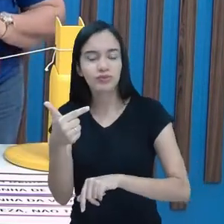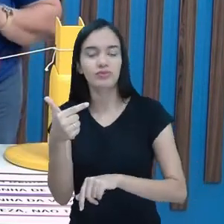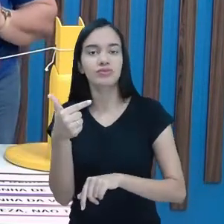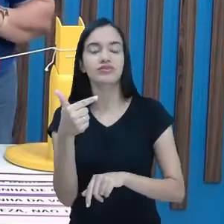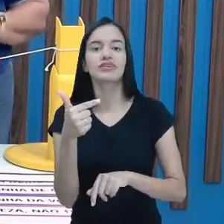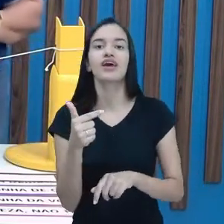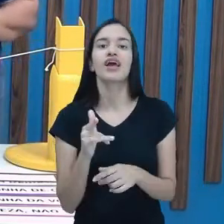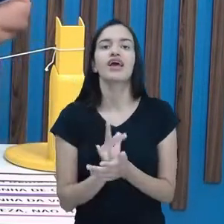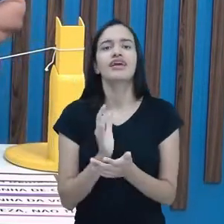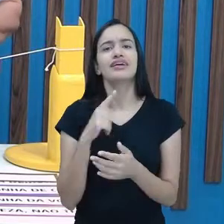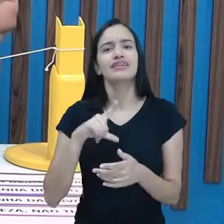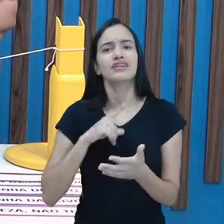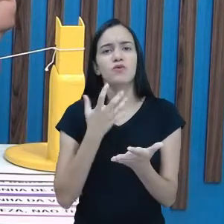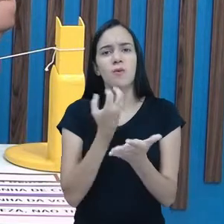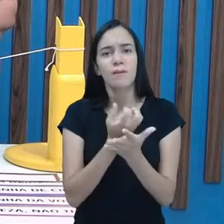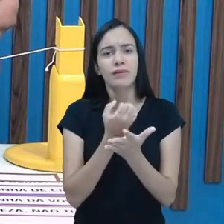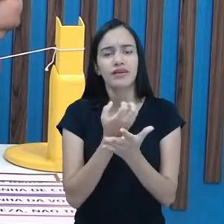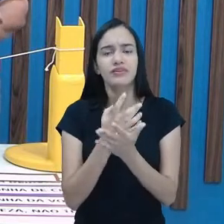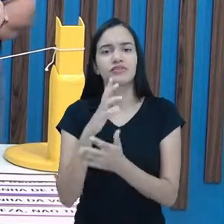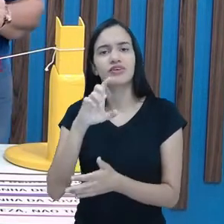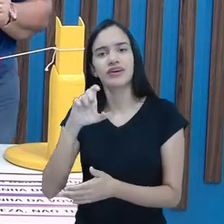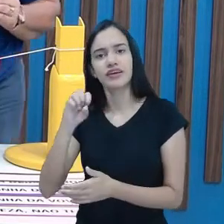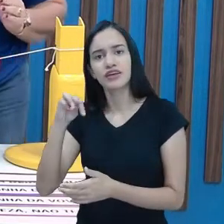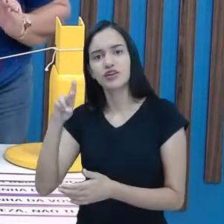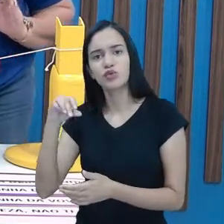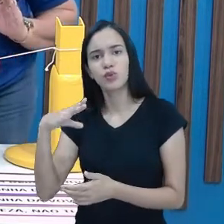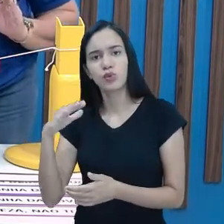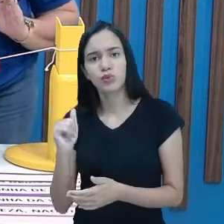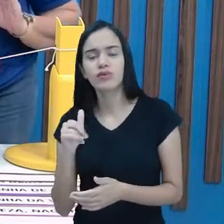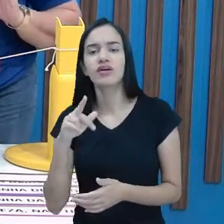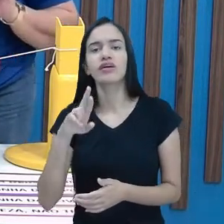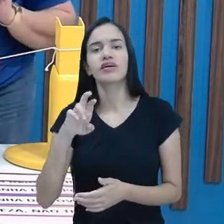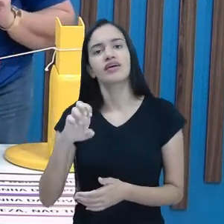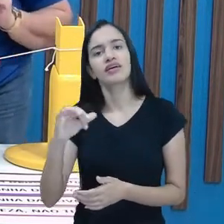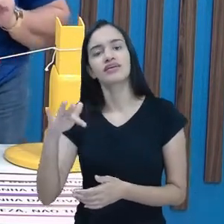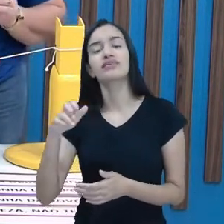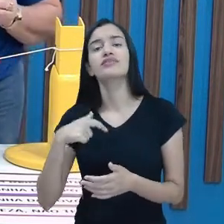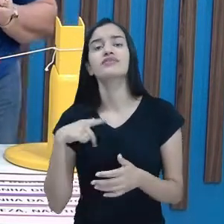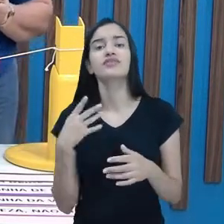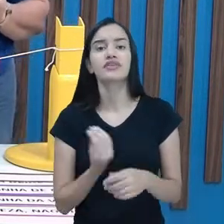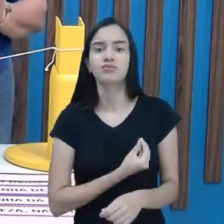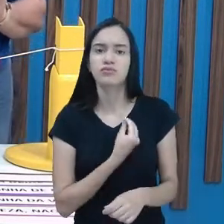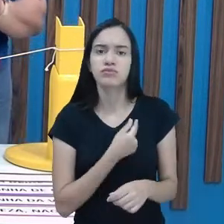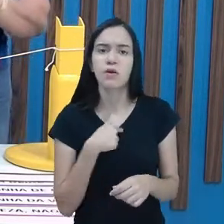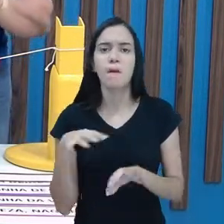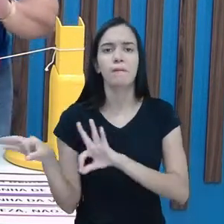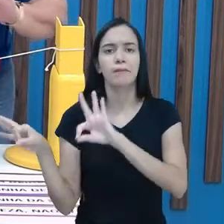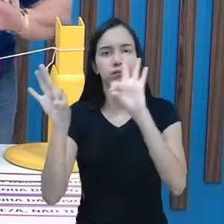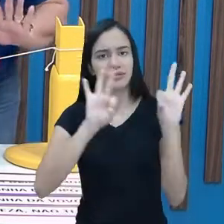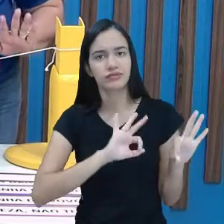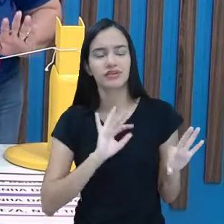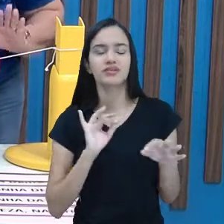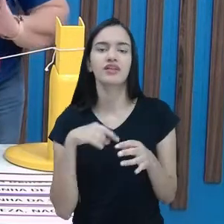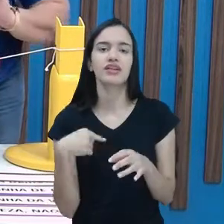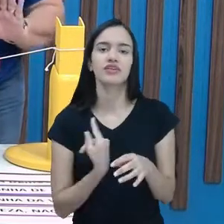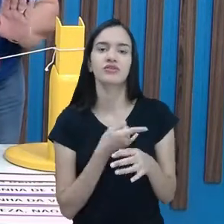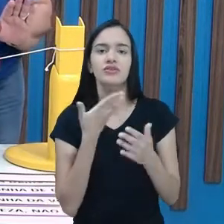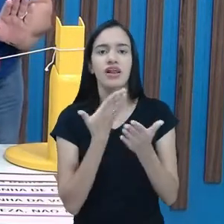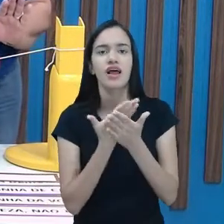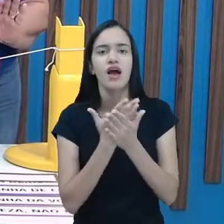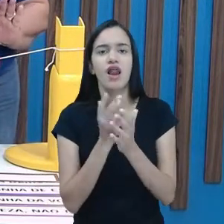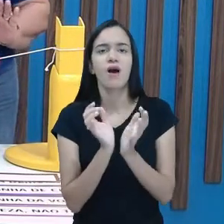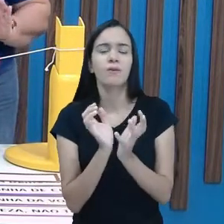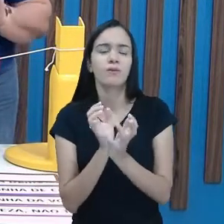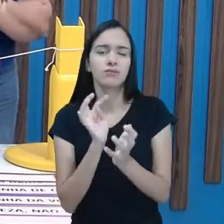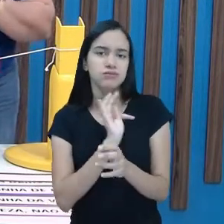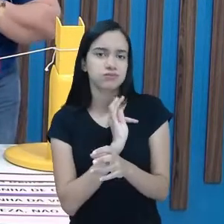e ao aplicativo do Educa Recife, que em tempo real você pode assistir a nossas aulas. A produção já colocou